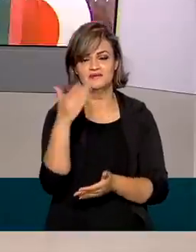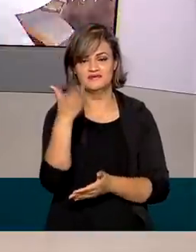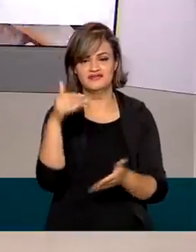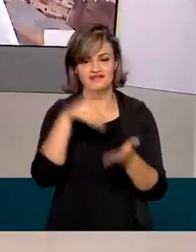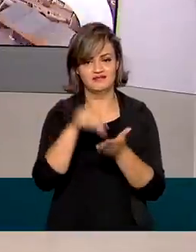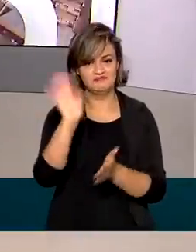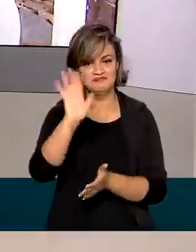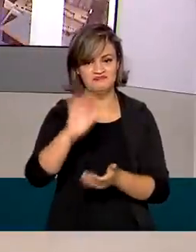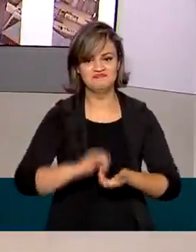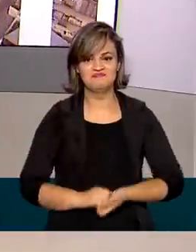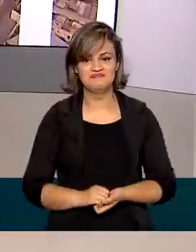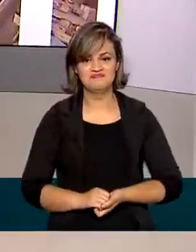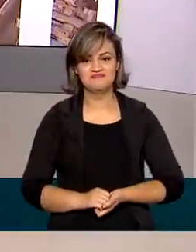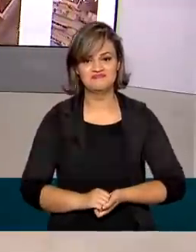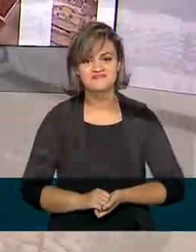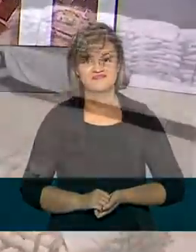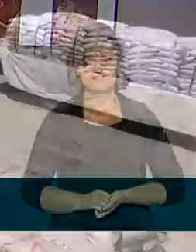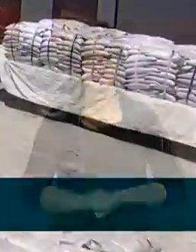você. Tchau, tchau.